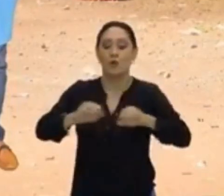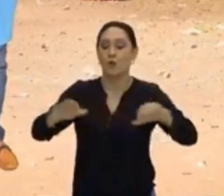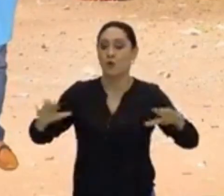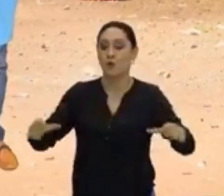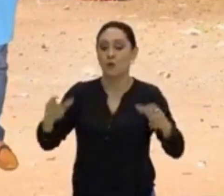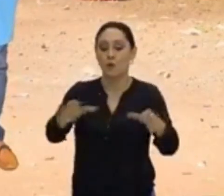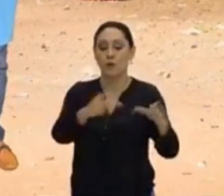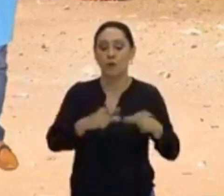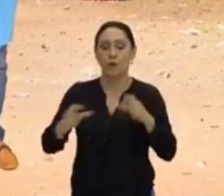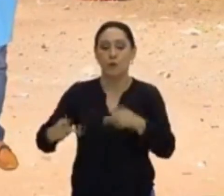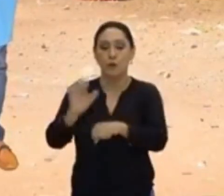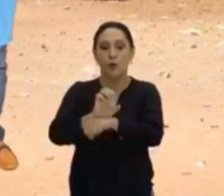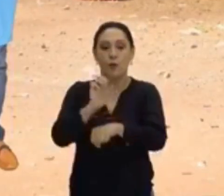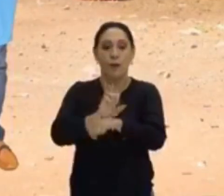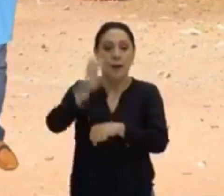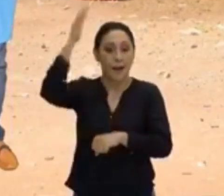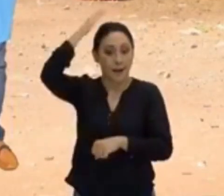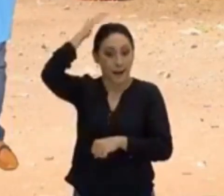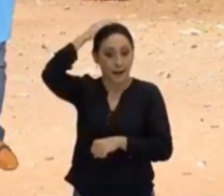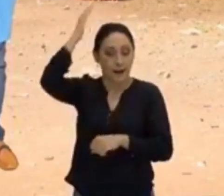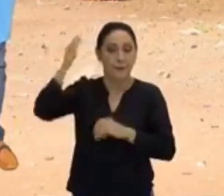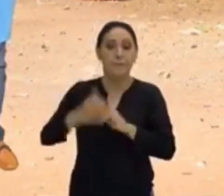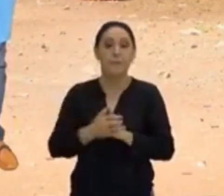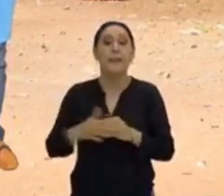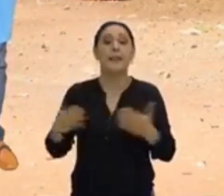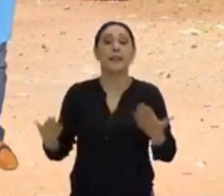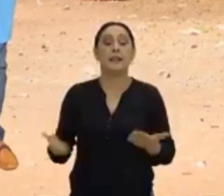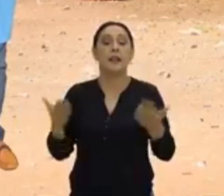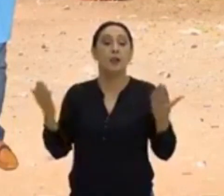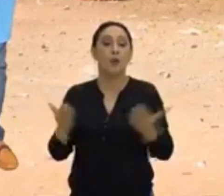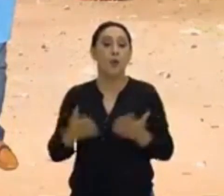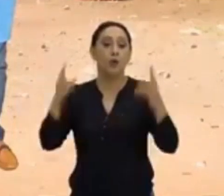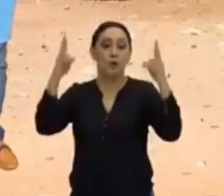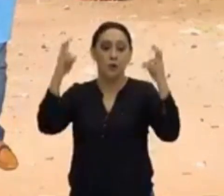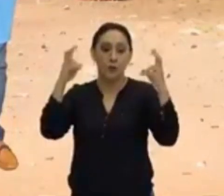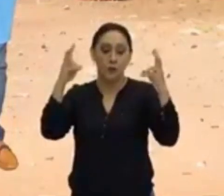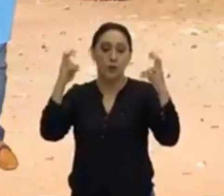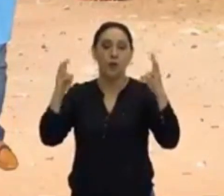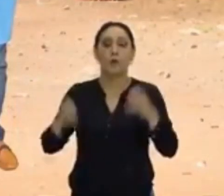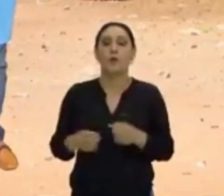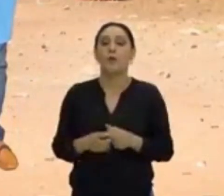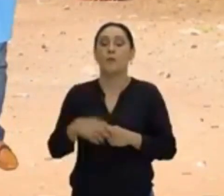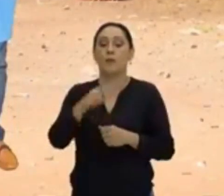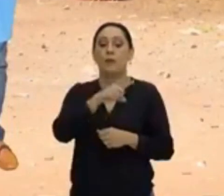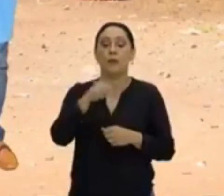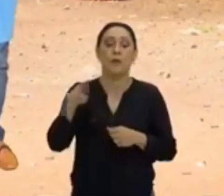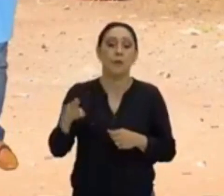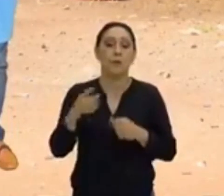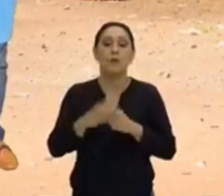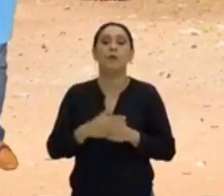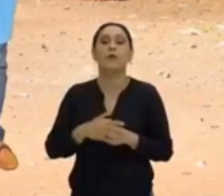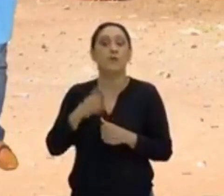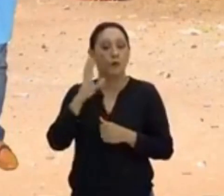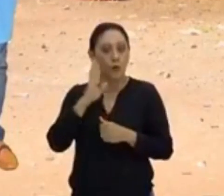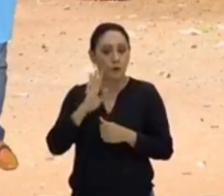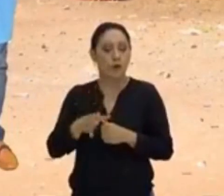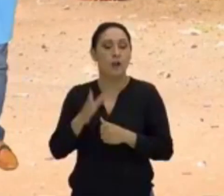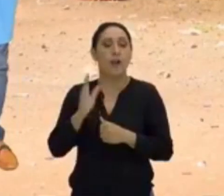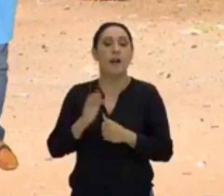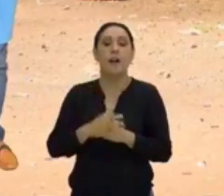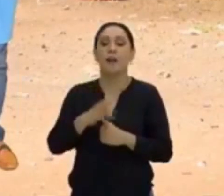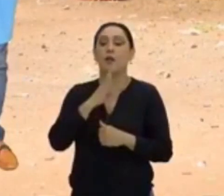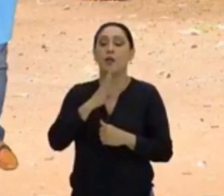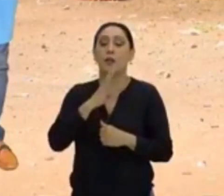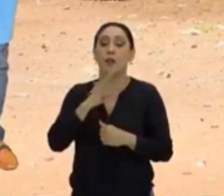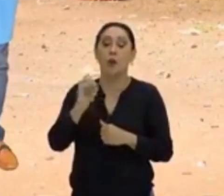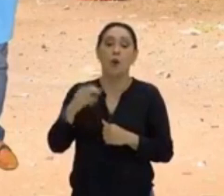comunidades no Estado do Pará. E hoje nós vamos trazer uma temática que talvez muitos de vocês já tenham ouvido falar ou já